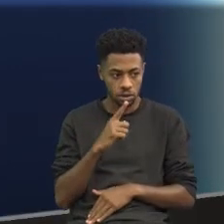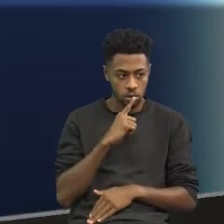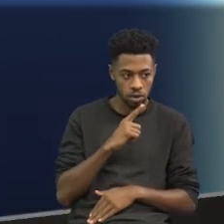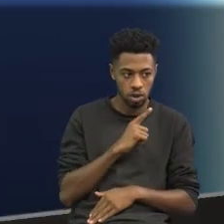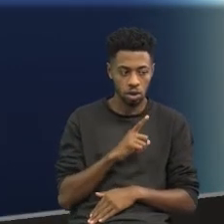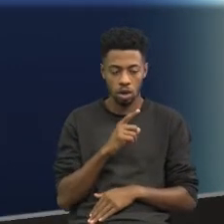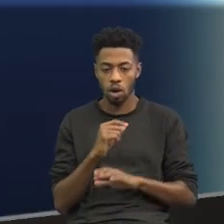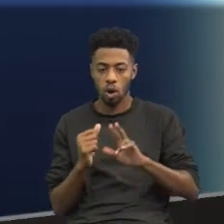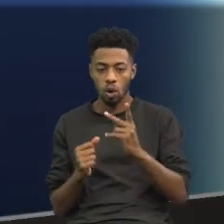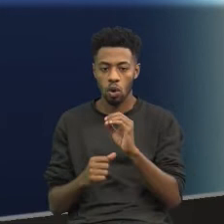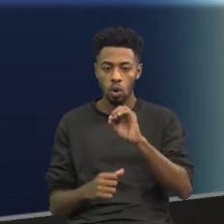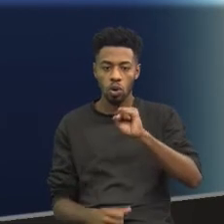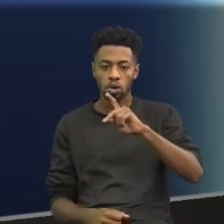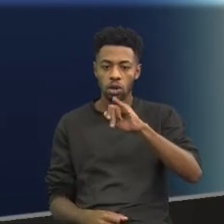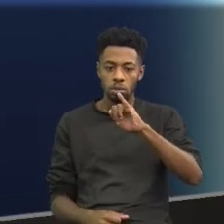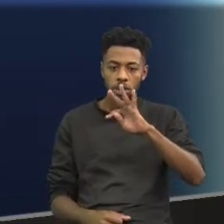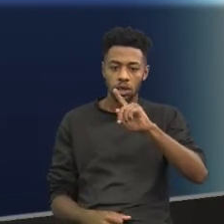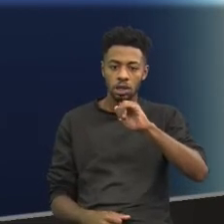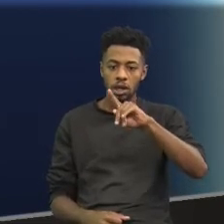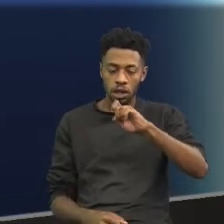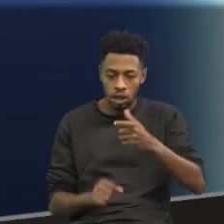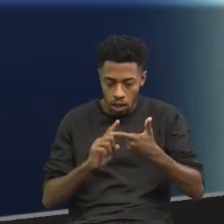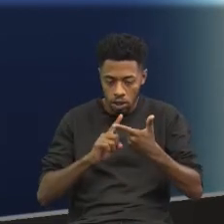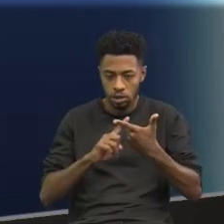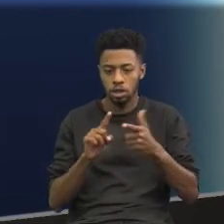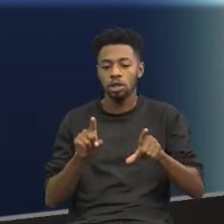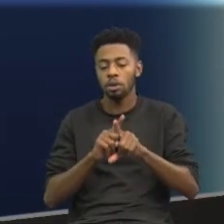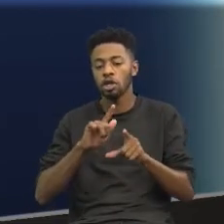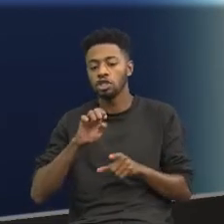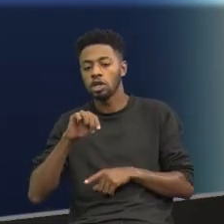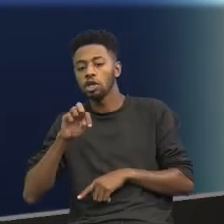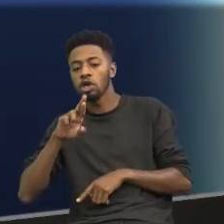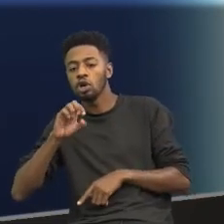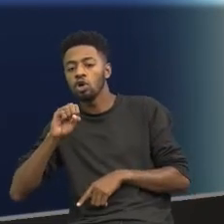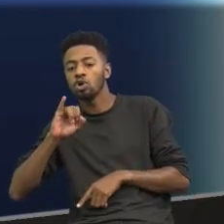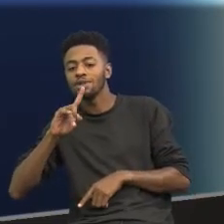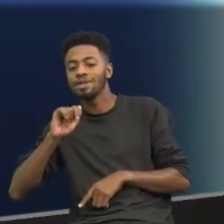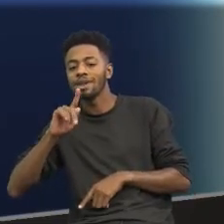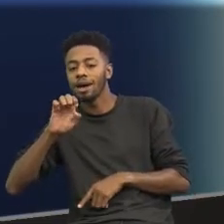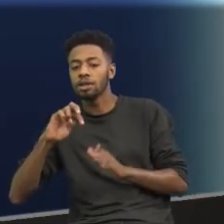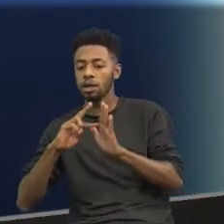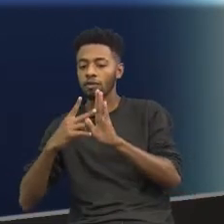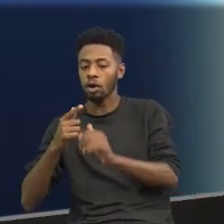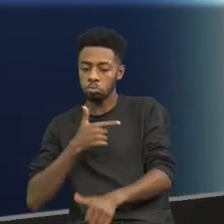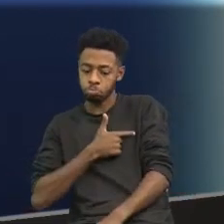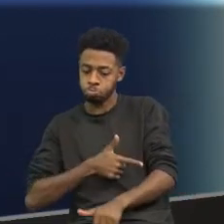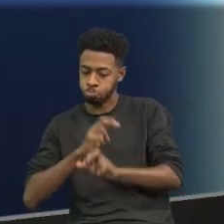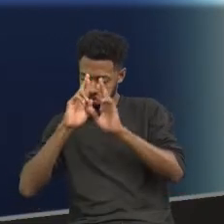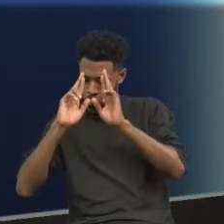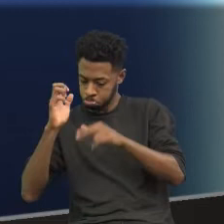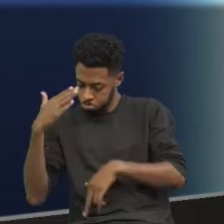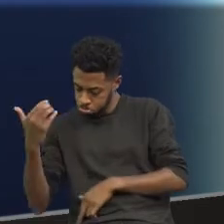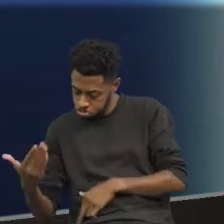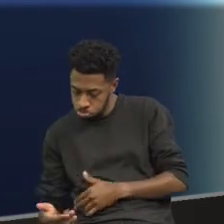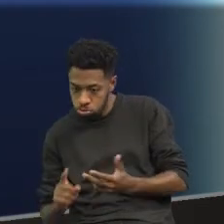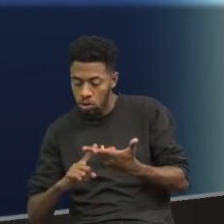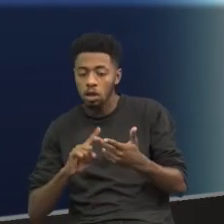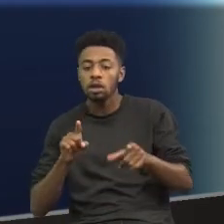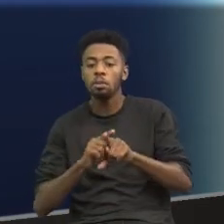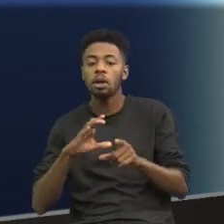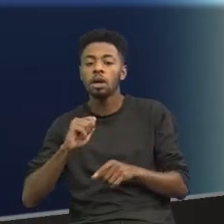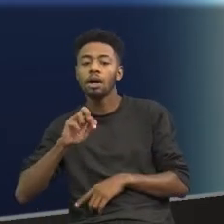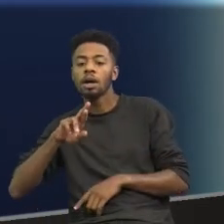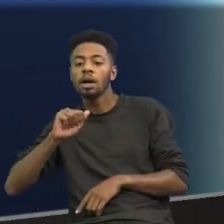em hospitalidade, em generosidade. Mas, são termos específicos. O mais genérico que dá para a gente englobar tudo isso é caráter.